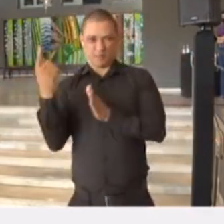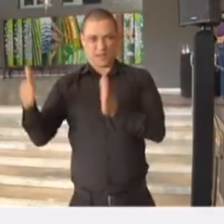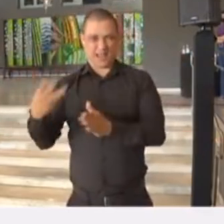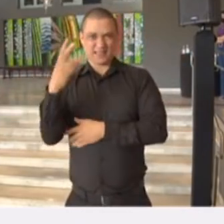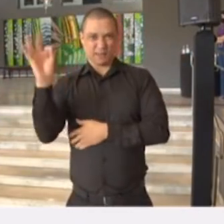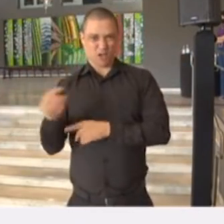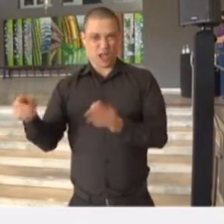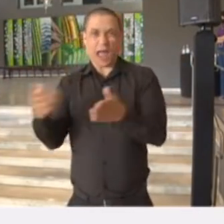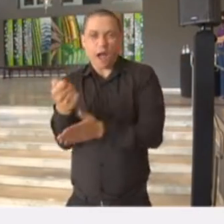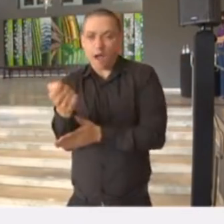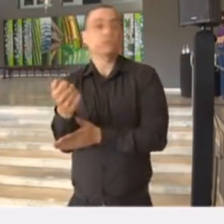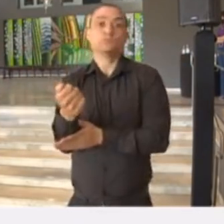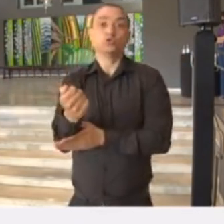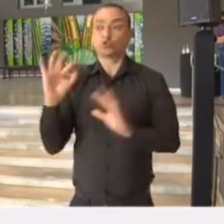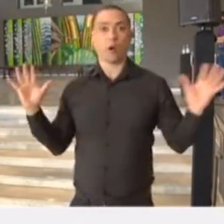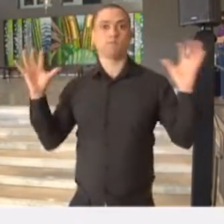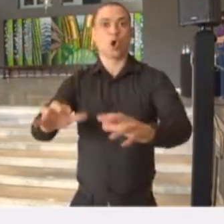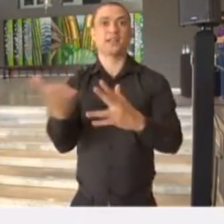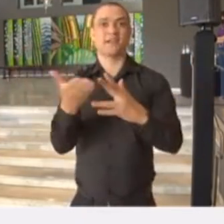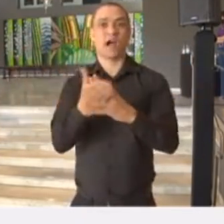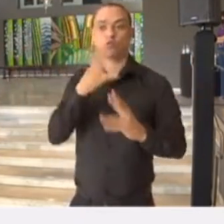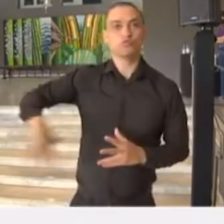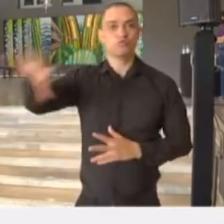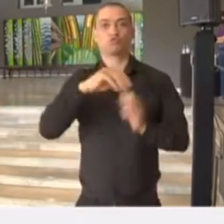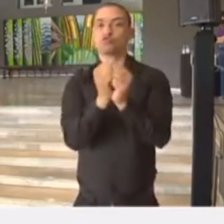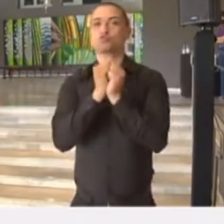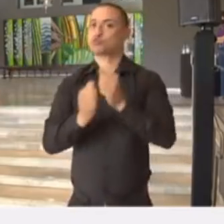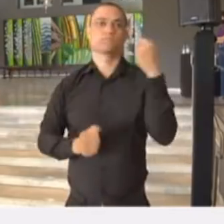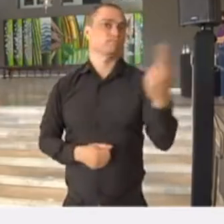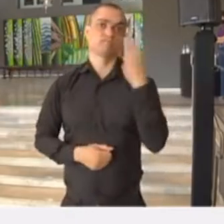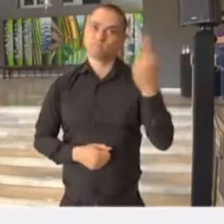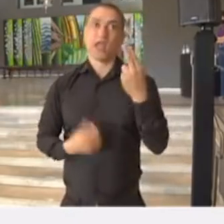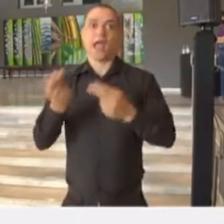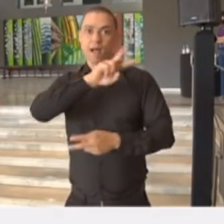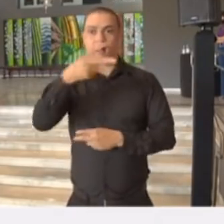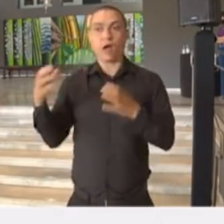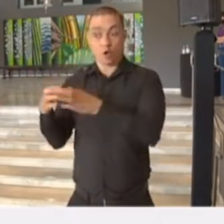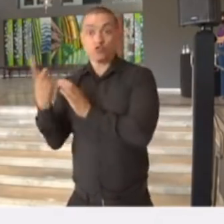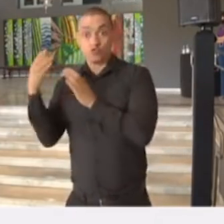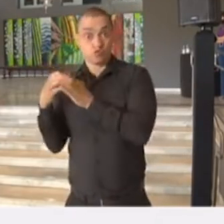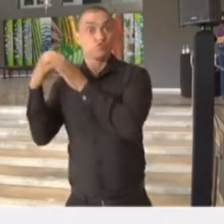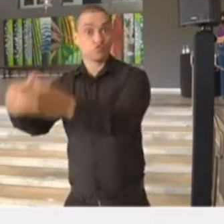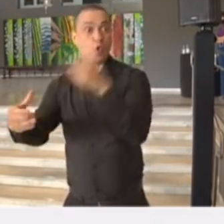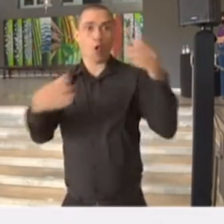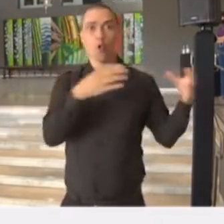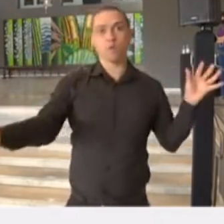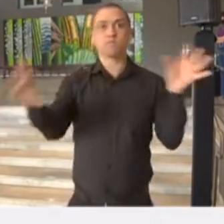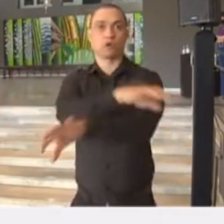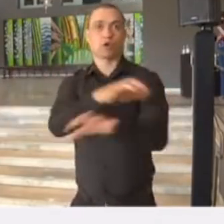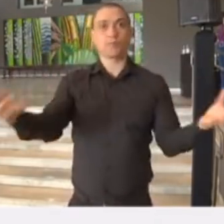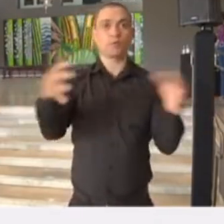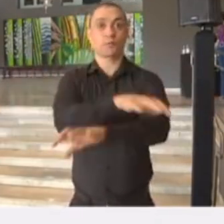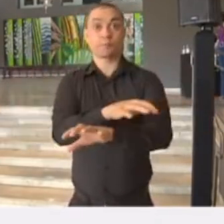menos alunos, não pode ser um intervalo onde todos estarão juntos no mesmo horário.